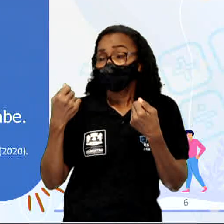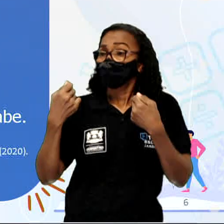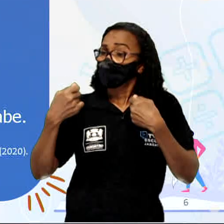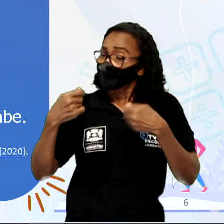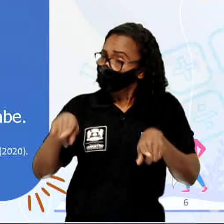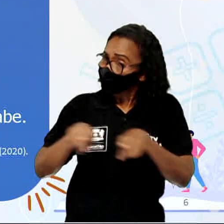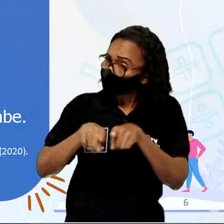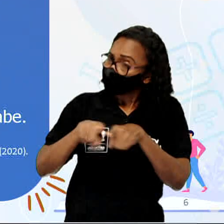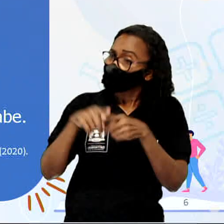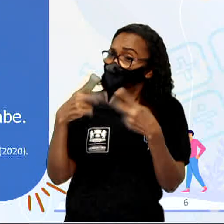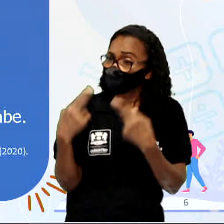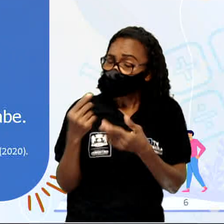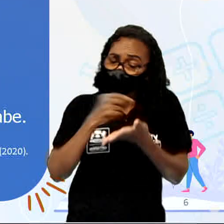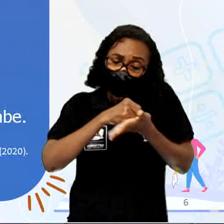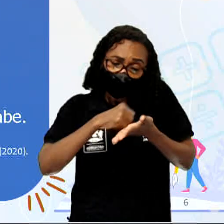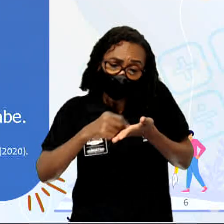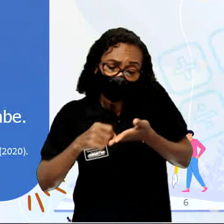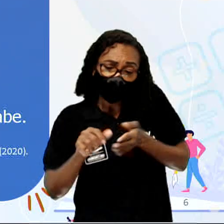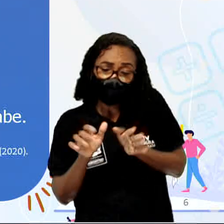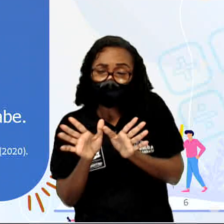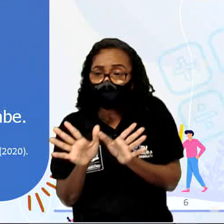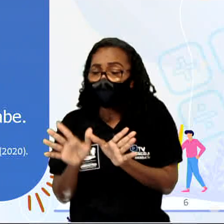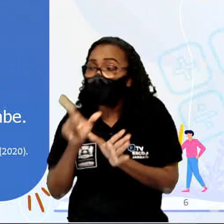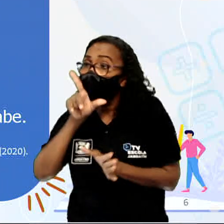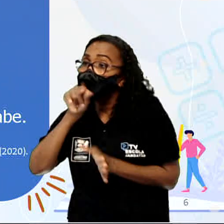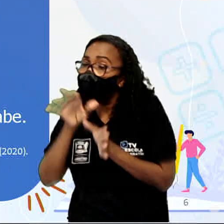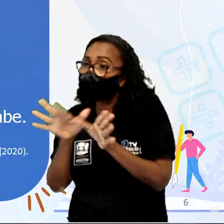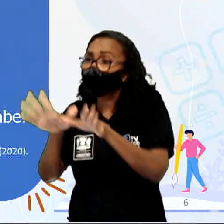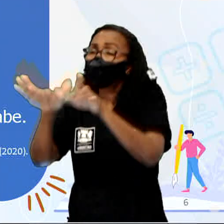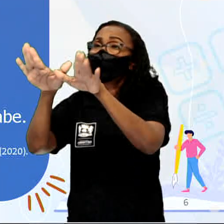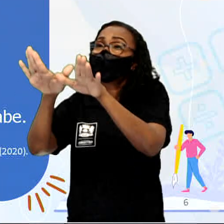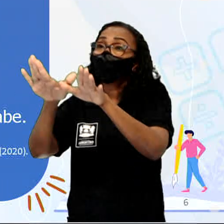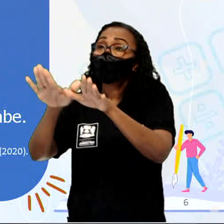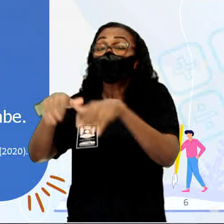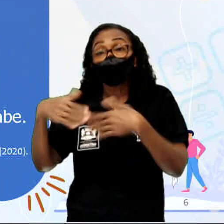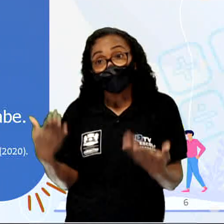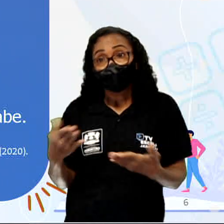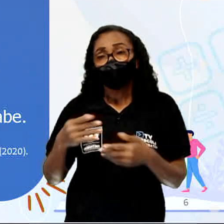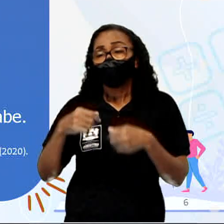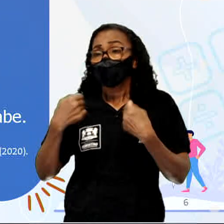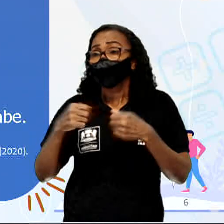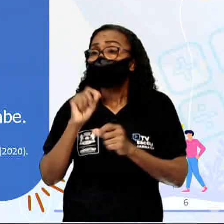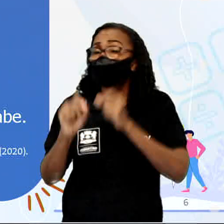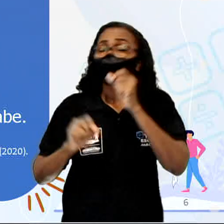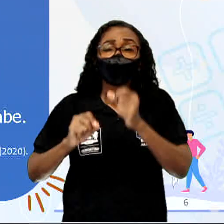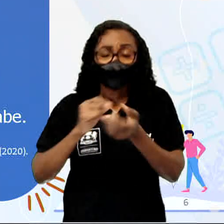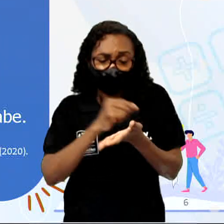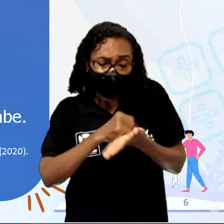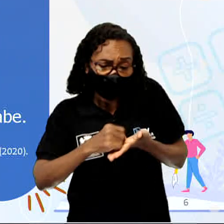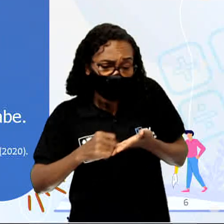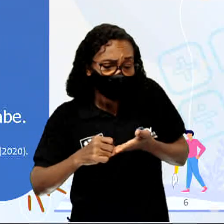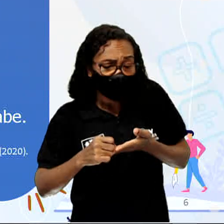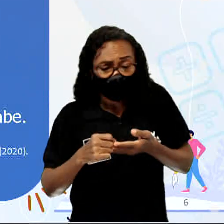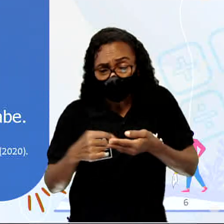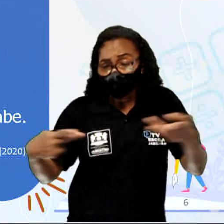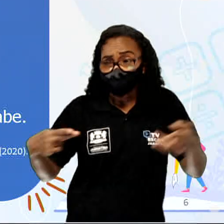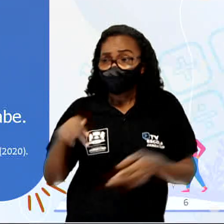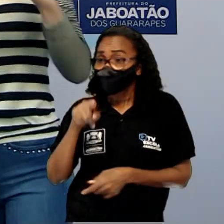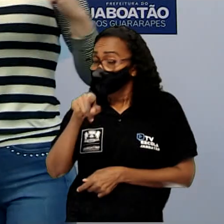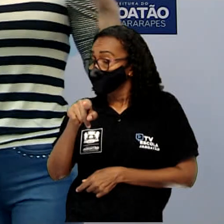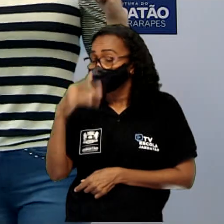escreve o pássaro. É preciso, sobretudo, escrever aquilo que você não sabe.